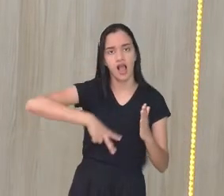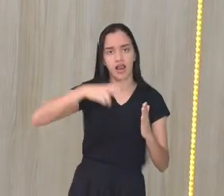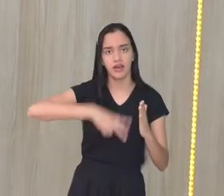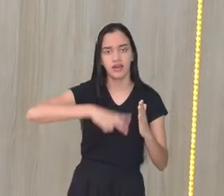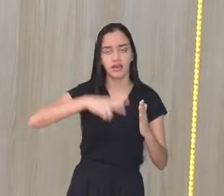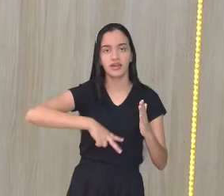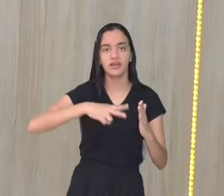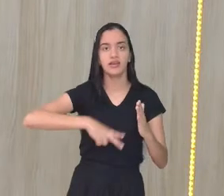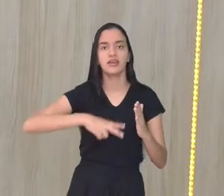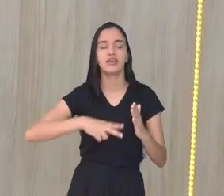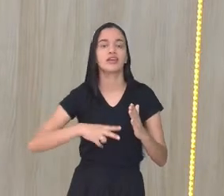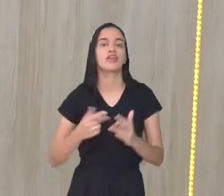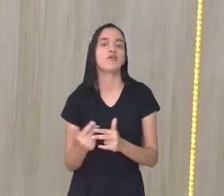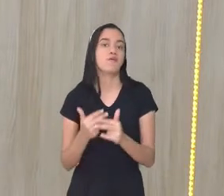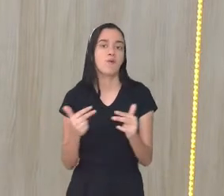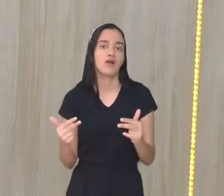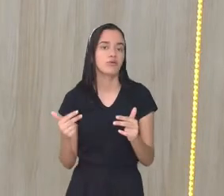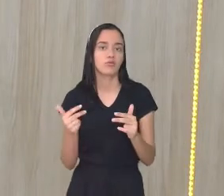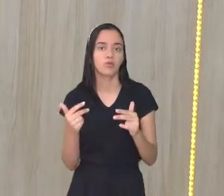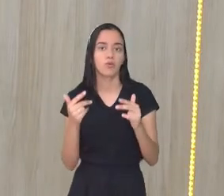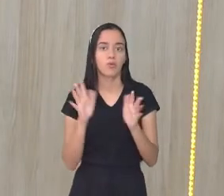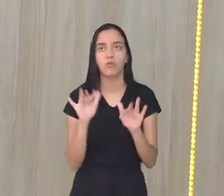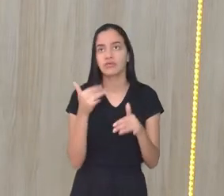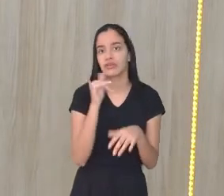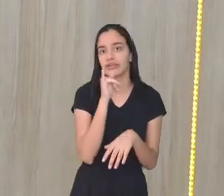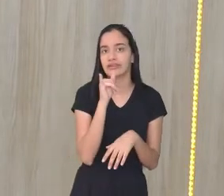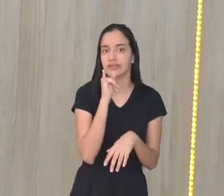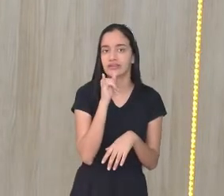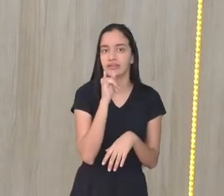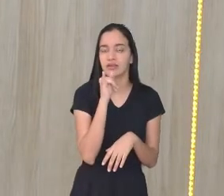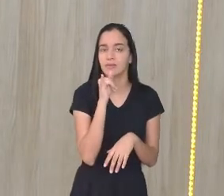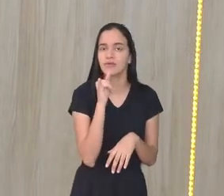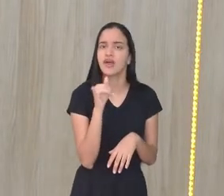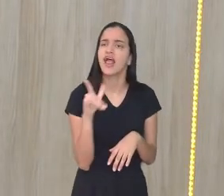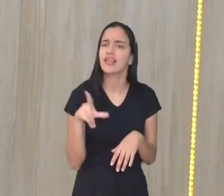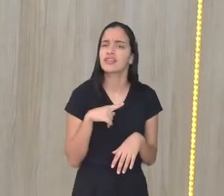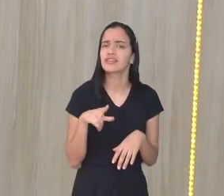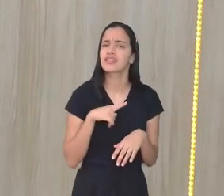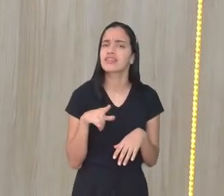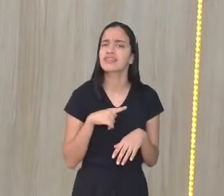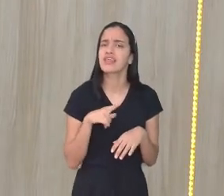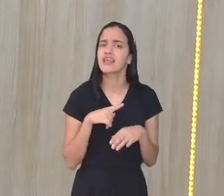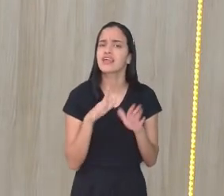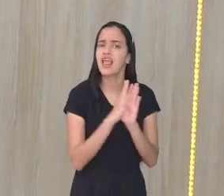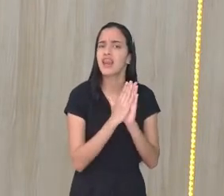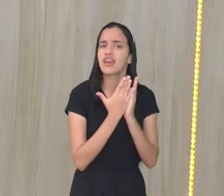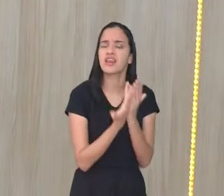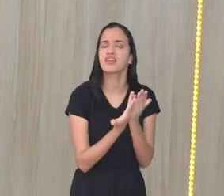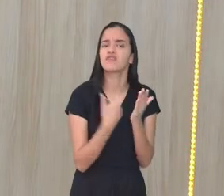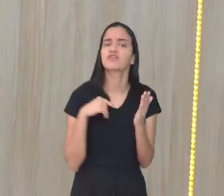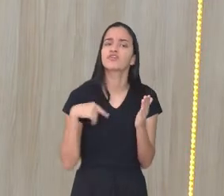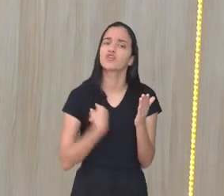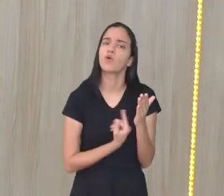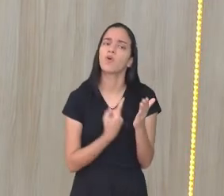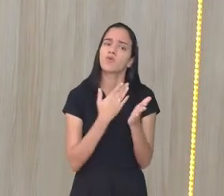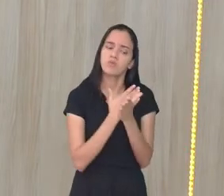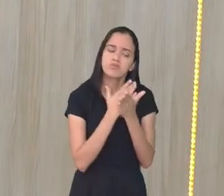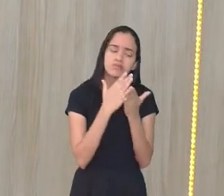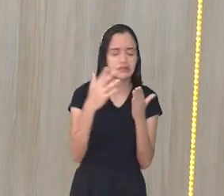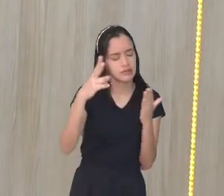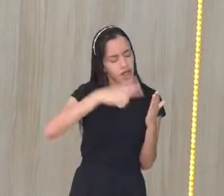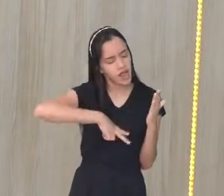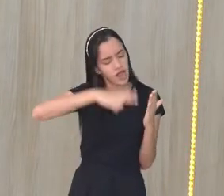algo que não é assim, que aos seus olhos parece. Existem aqueles livros, não professora Viviane, que começamos a ler e